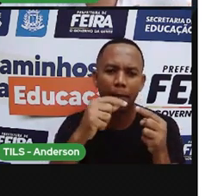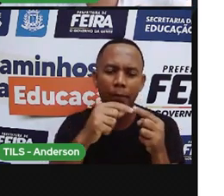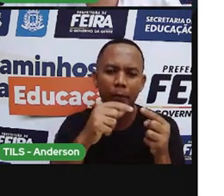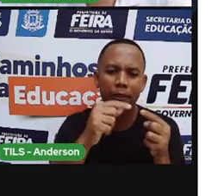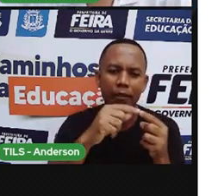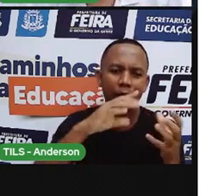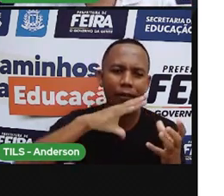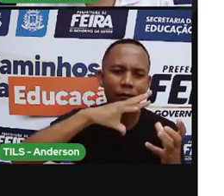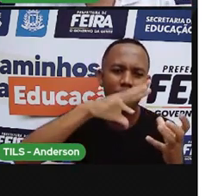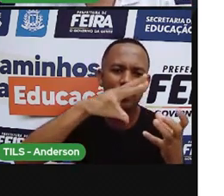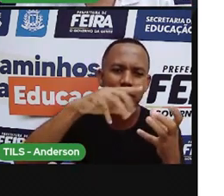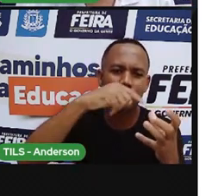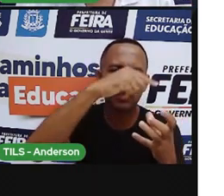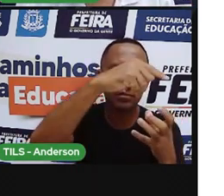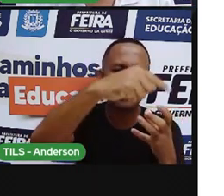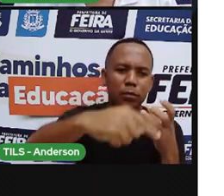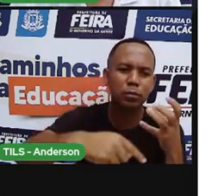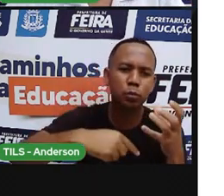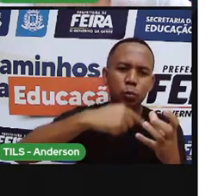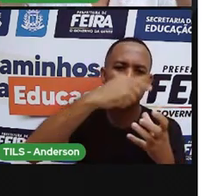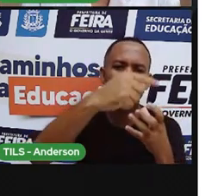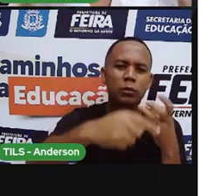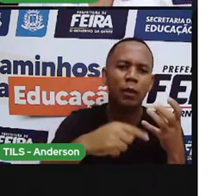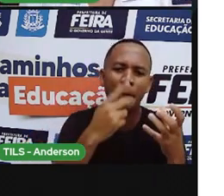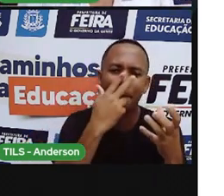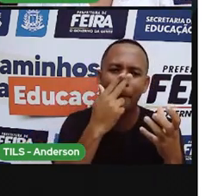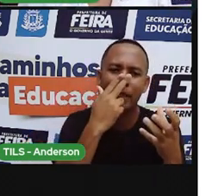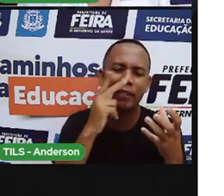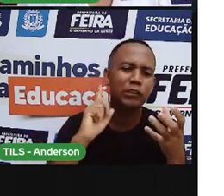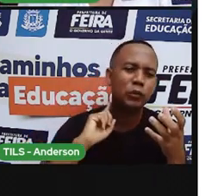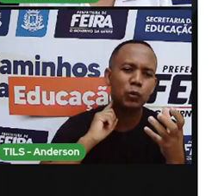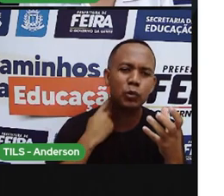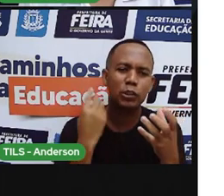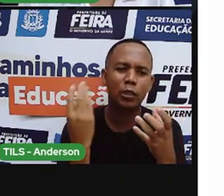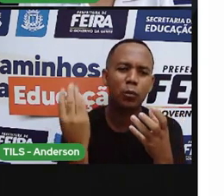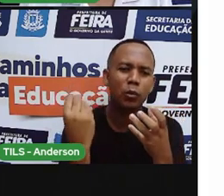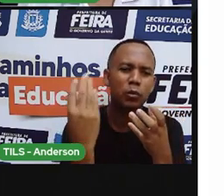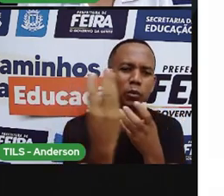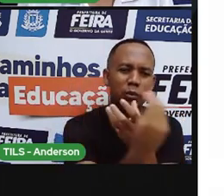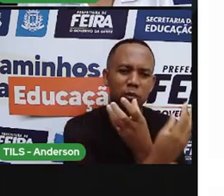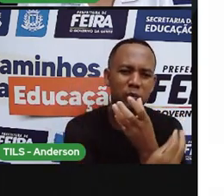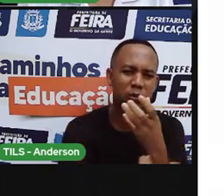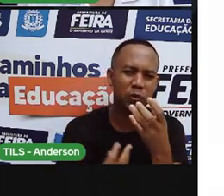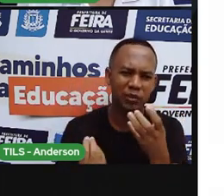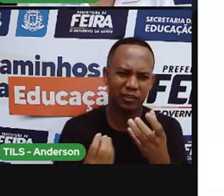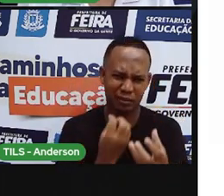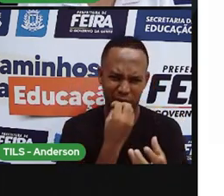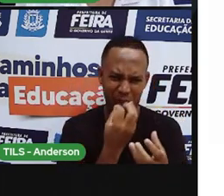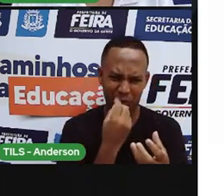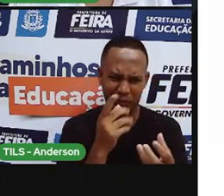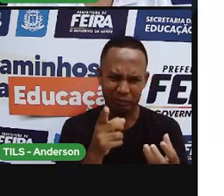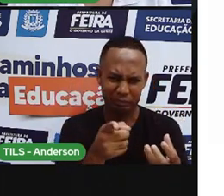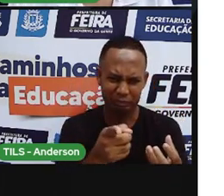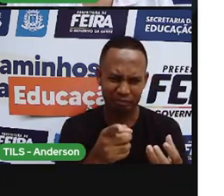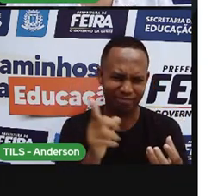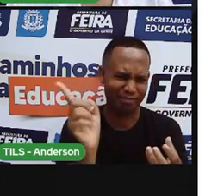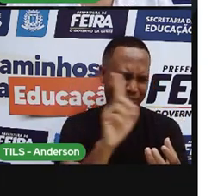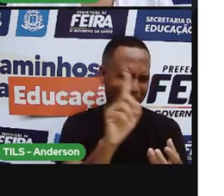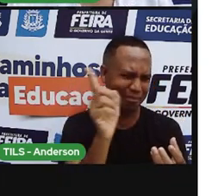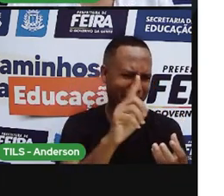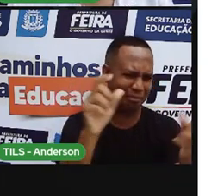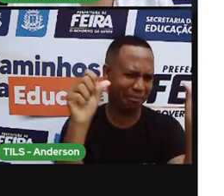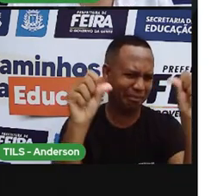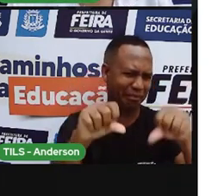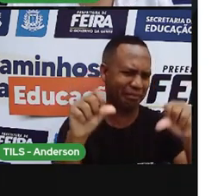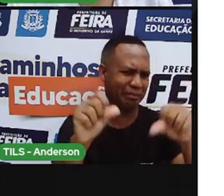do lixo. como se a Terra ela estivesse aonde? Toda dentro do lixo. Isso é bacana, gente. Eu acho que não. E